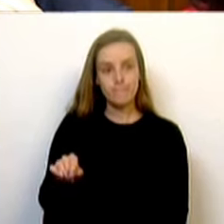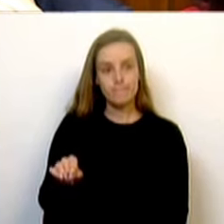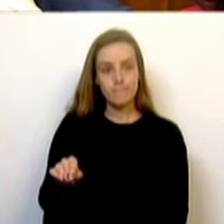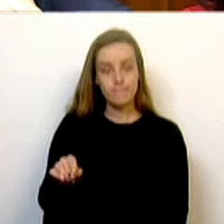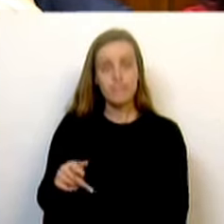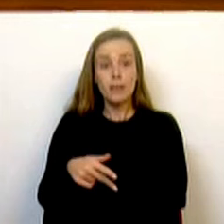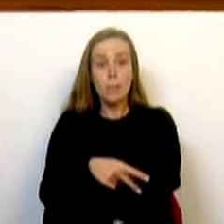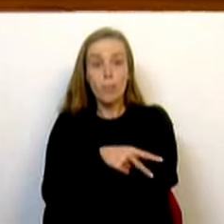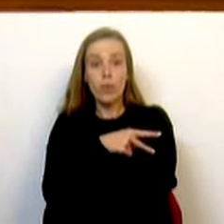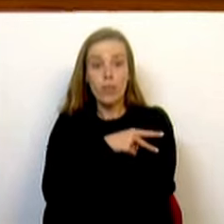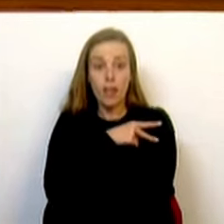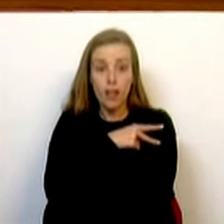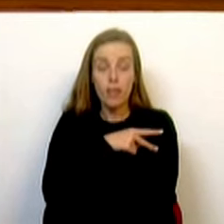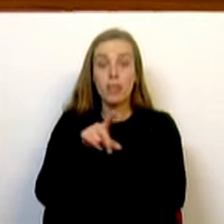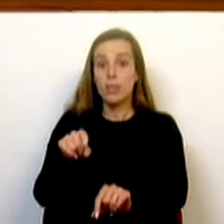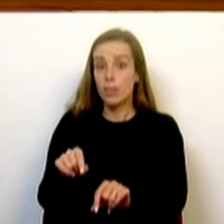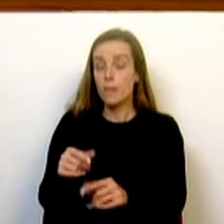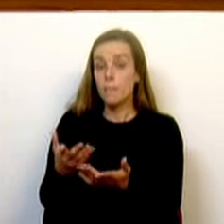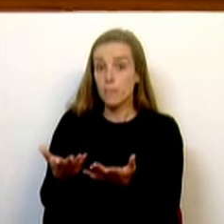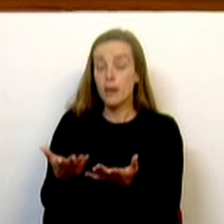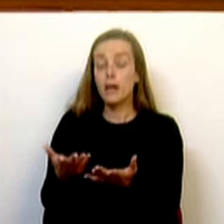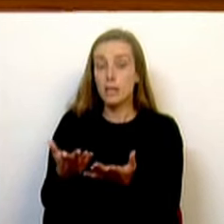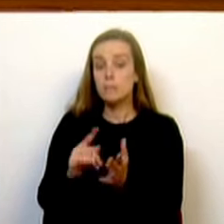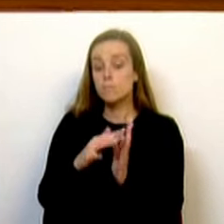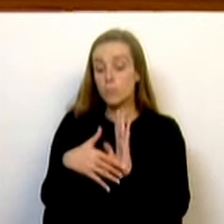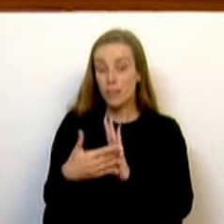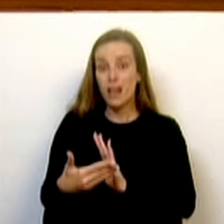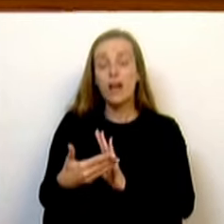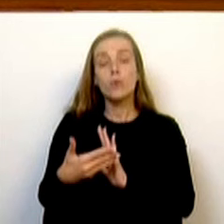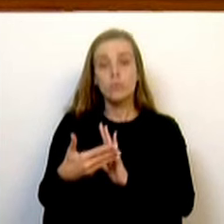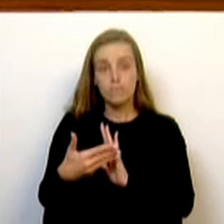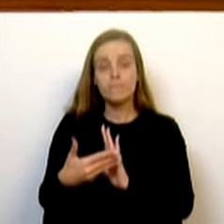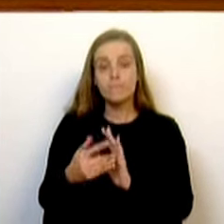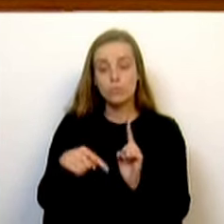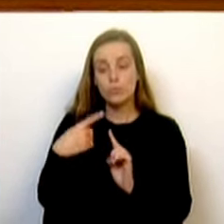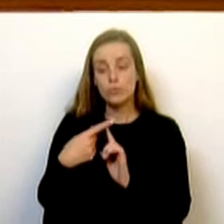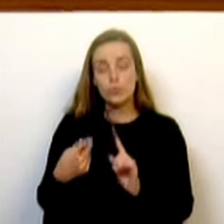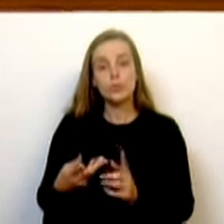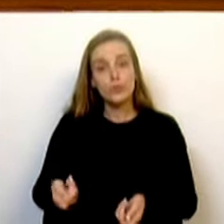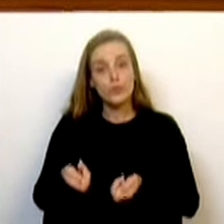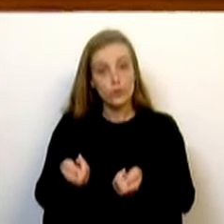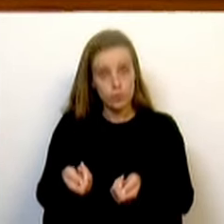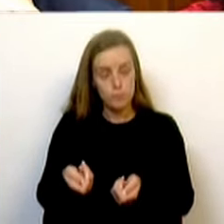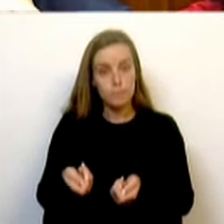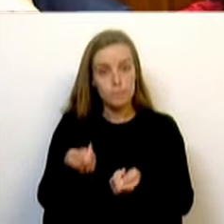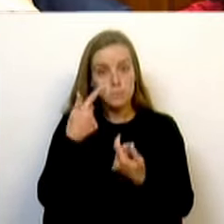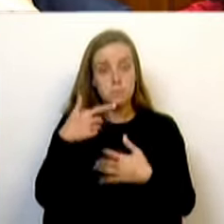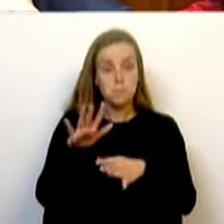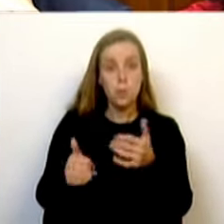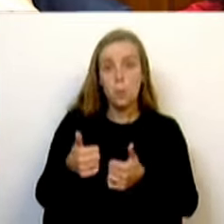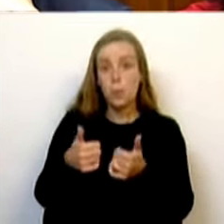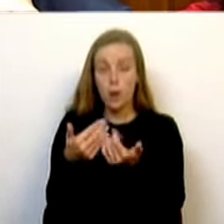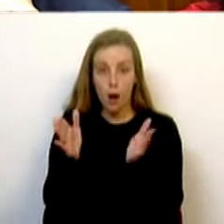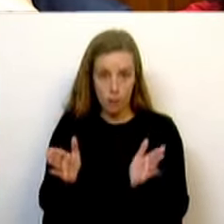Algada, como sabe, está inscrito no Plano Plurianual de Investimento, aquilo da Ministério da Justiça, o está previsto é a abertura do concurso